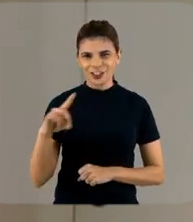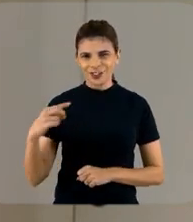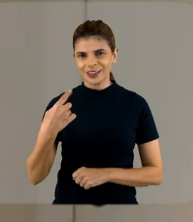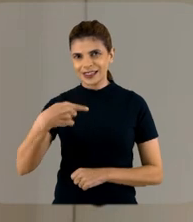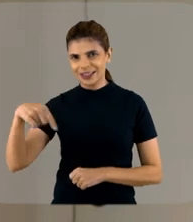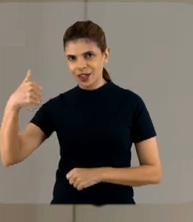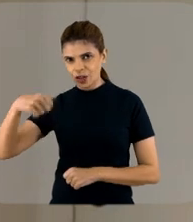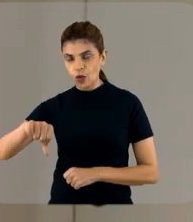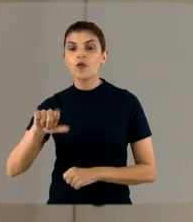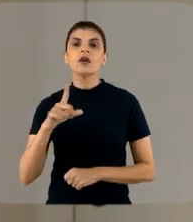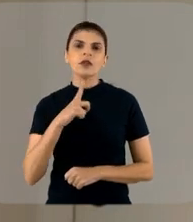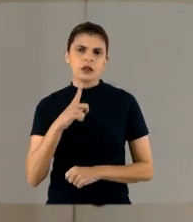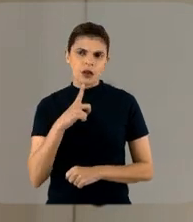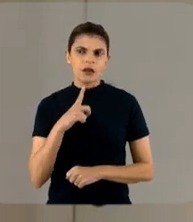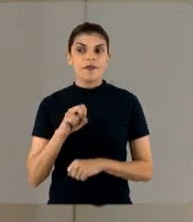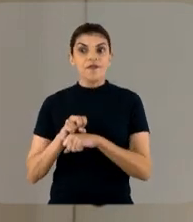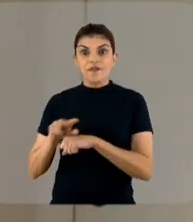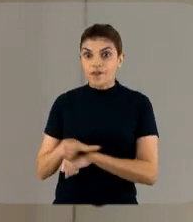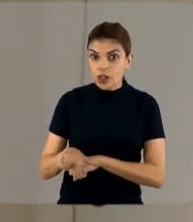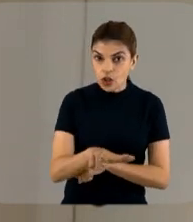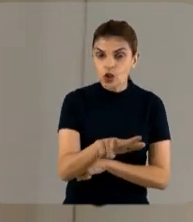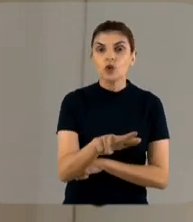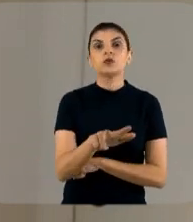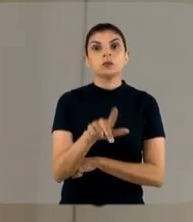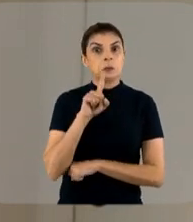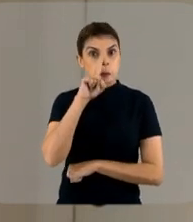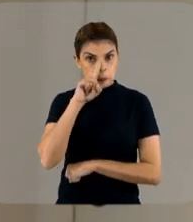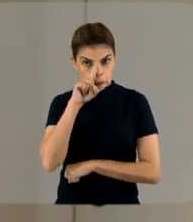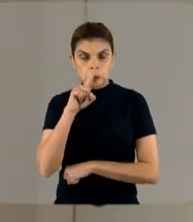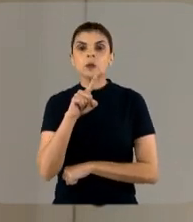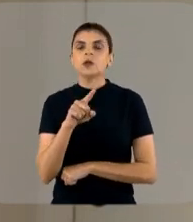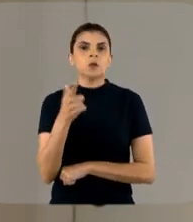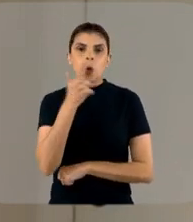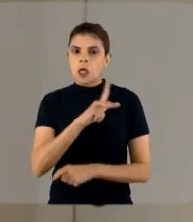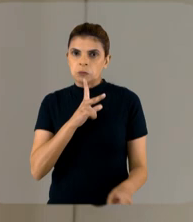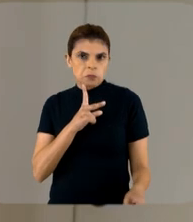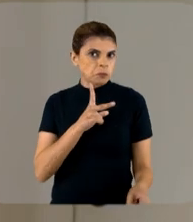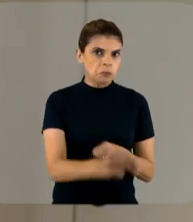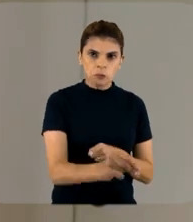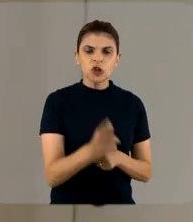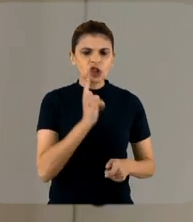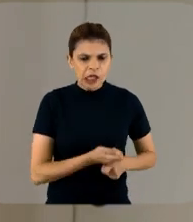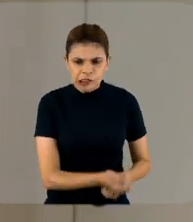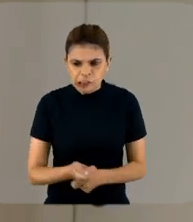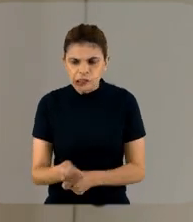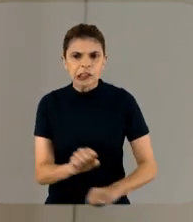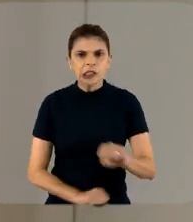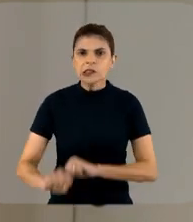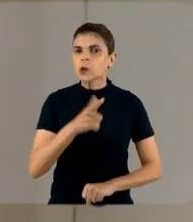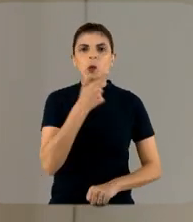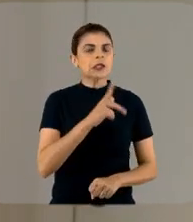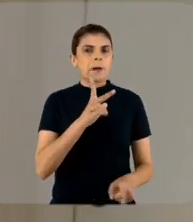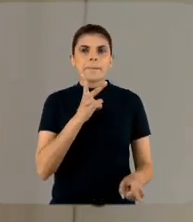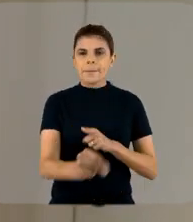vírus de baixa resistência aos agentes desinfetantes, então eu